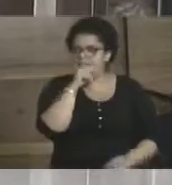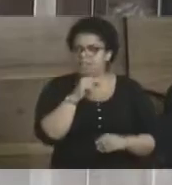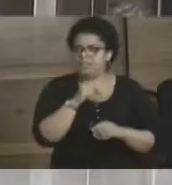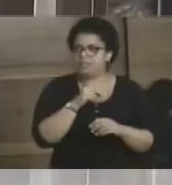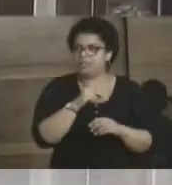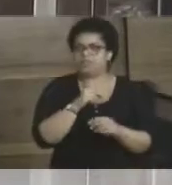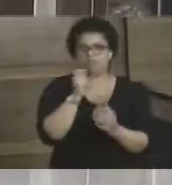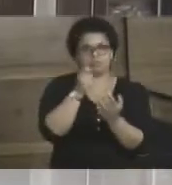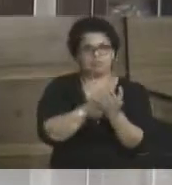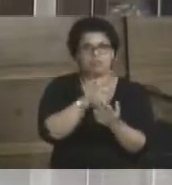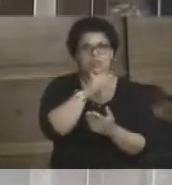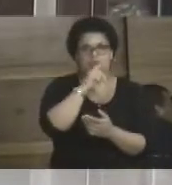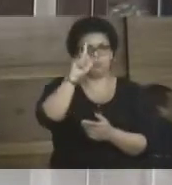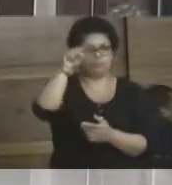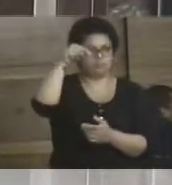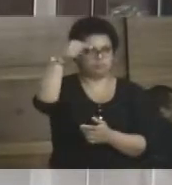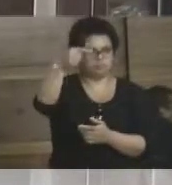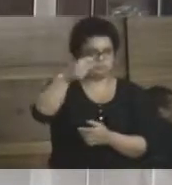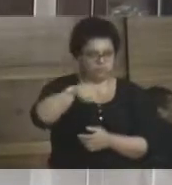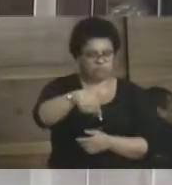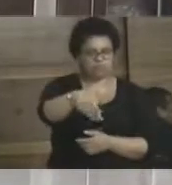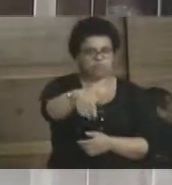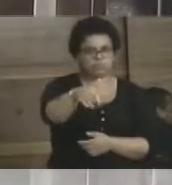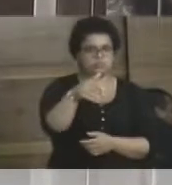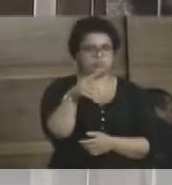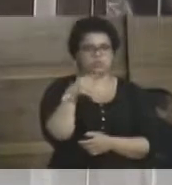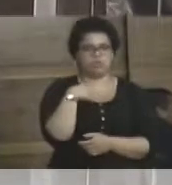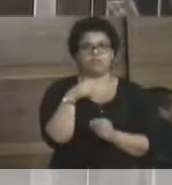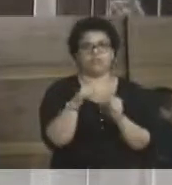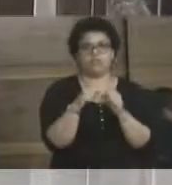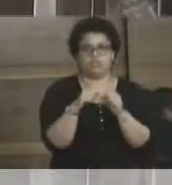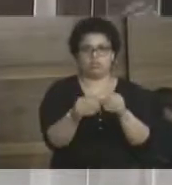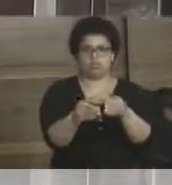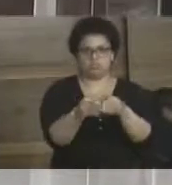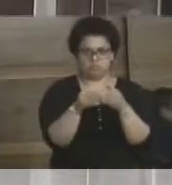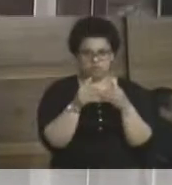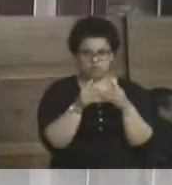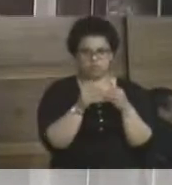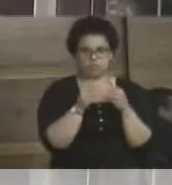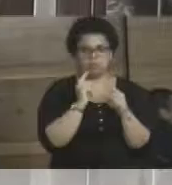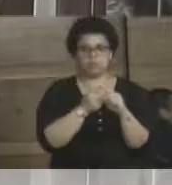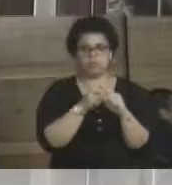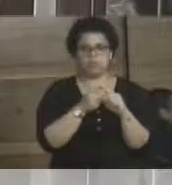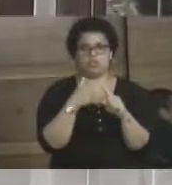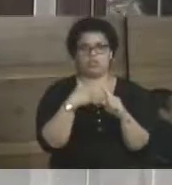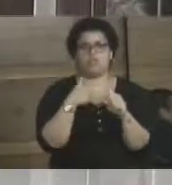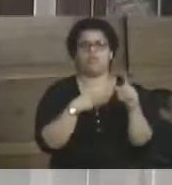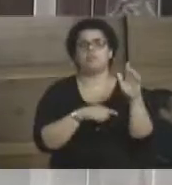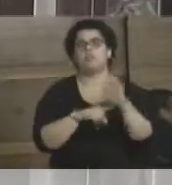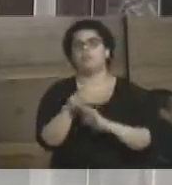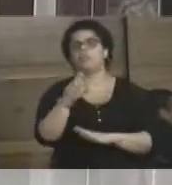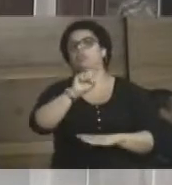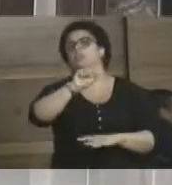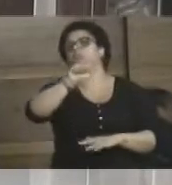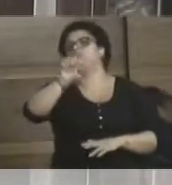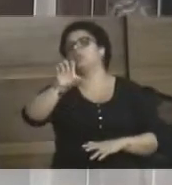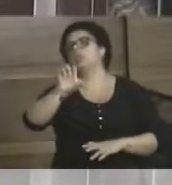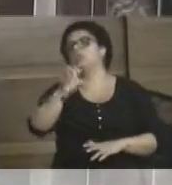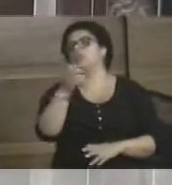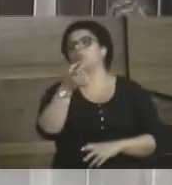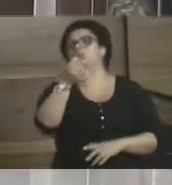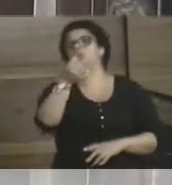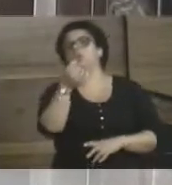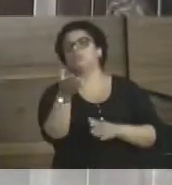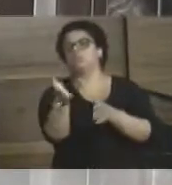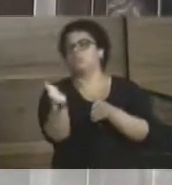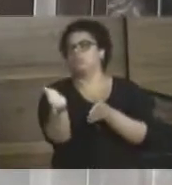fazer, na próxima sessão, para a próxima sessão, uma solicitação, requerimento, para que eu vou perguntar ao SAI quanto é recolhido